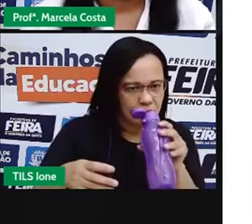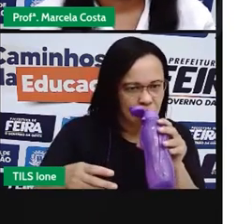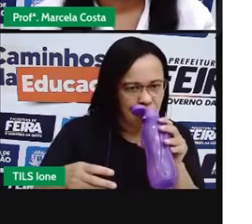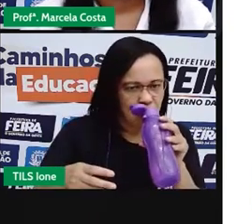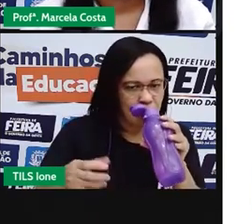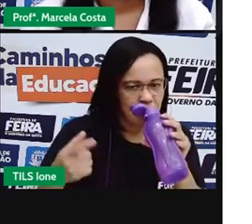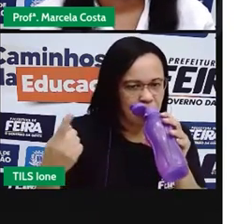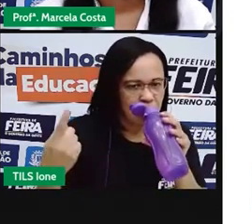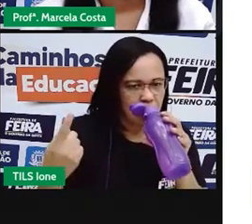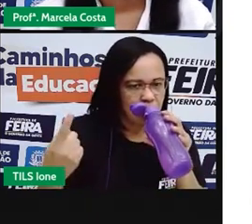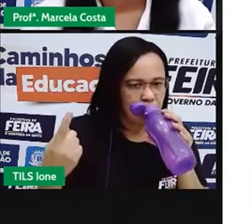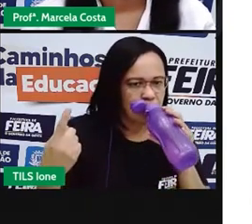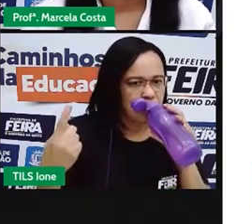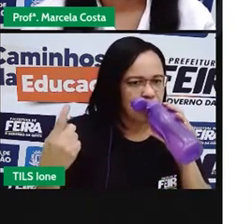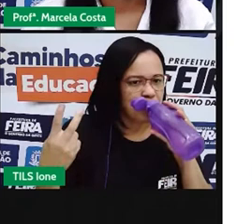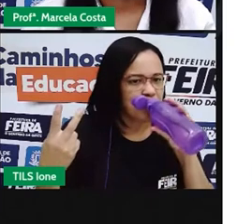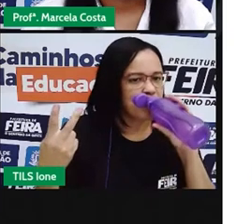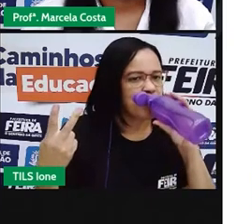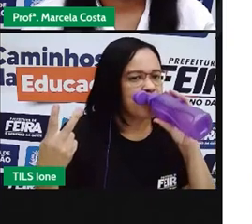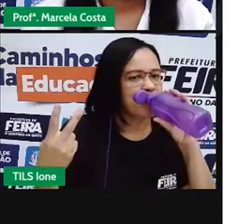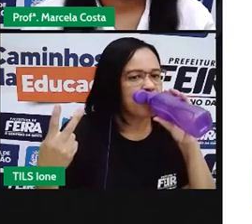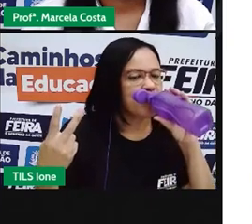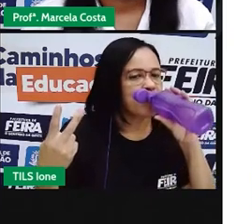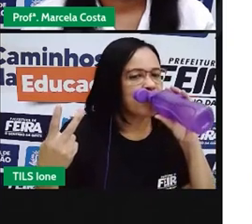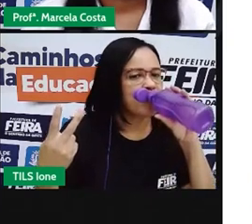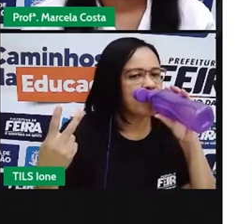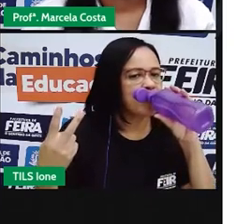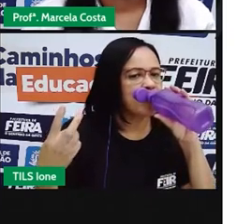Uma, duas,